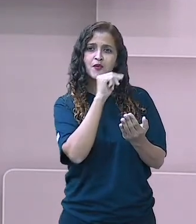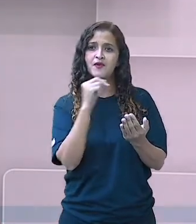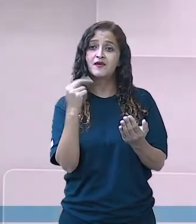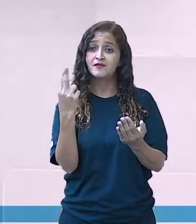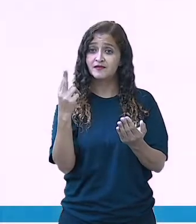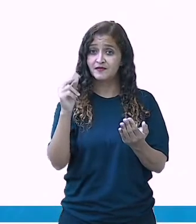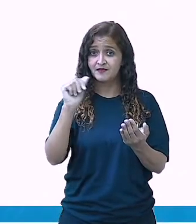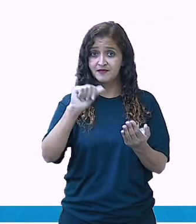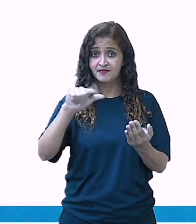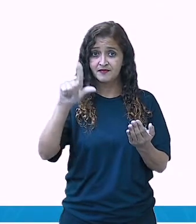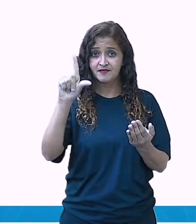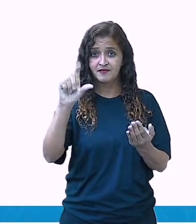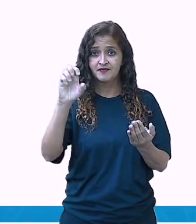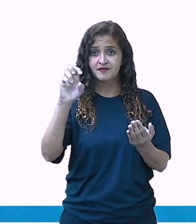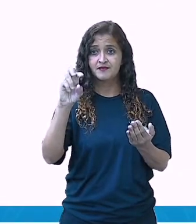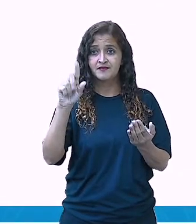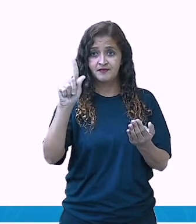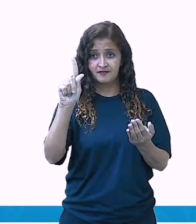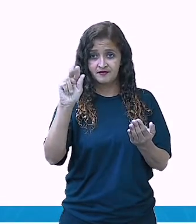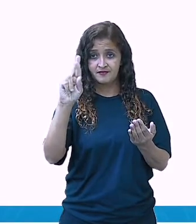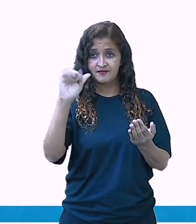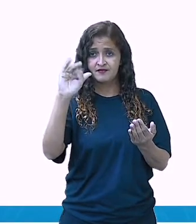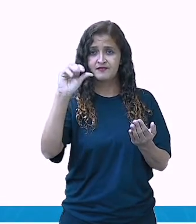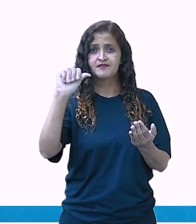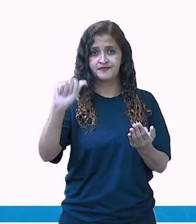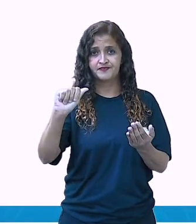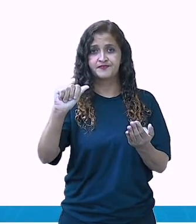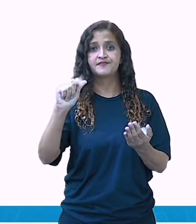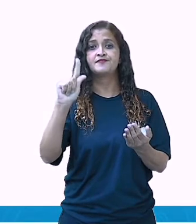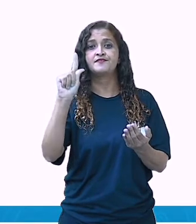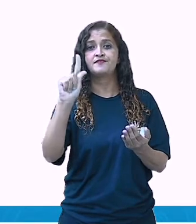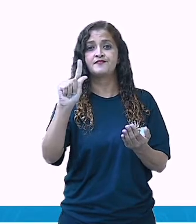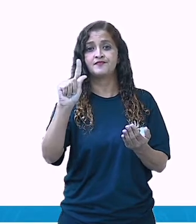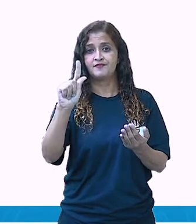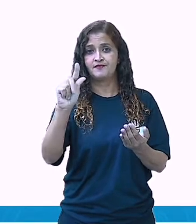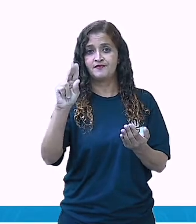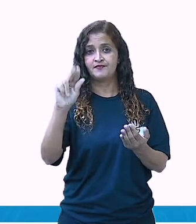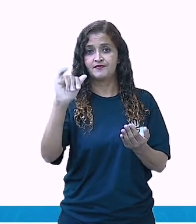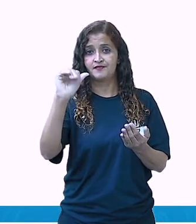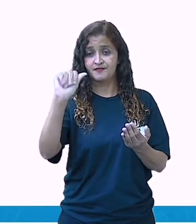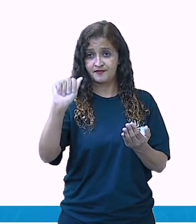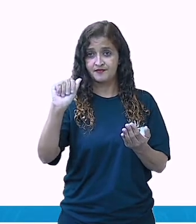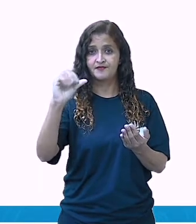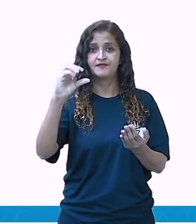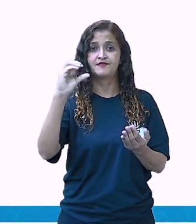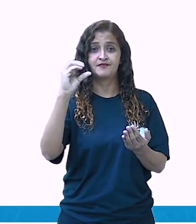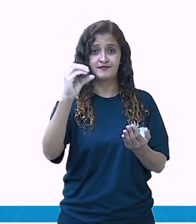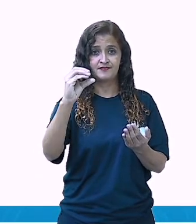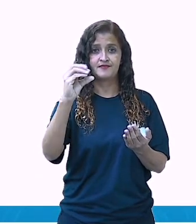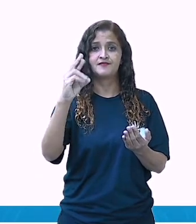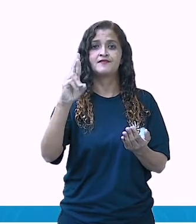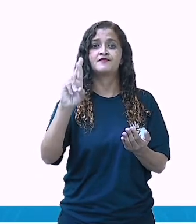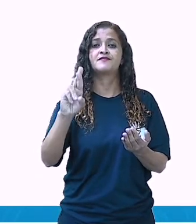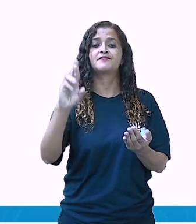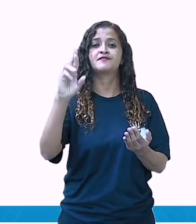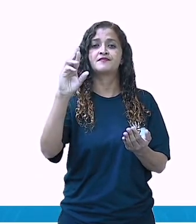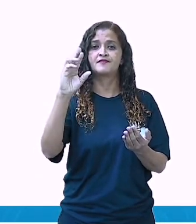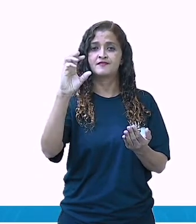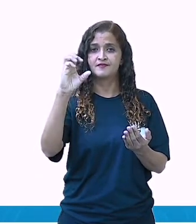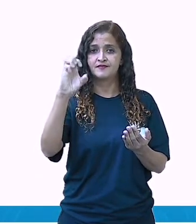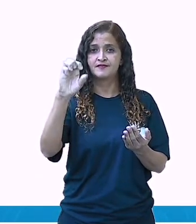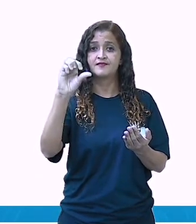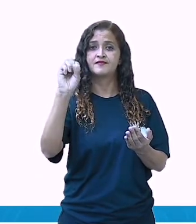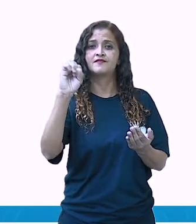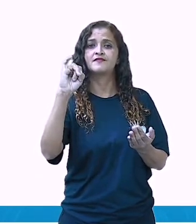Alegria. A palavrinha alegria, olha. Tem a guia, como exemplos de rimas. Crescia,